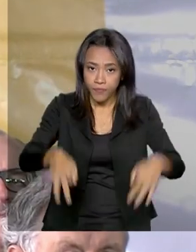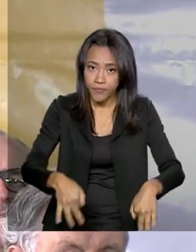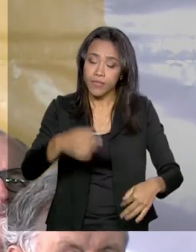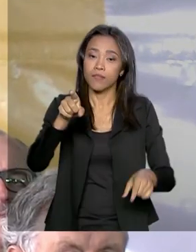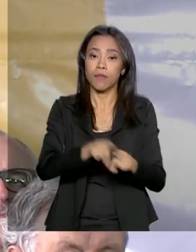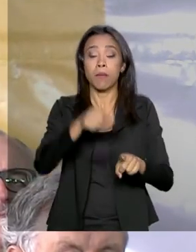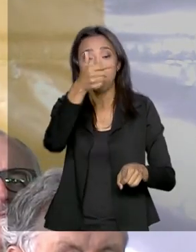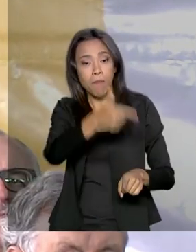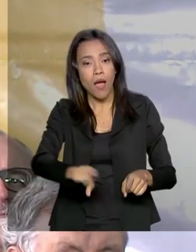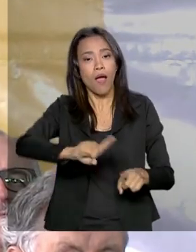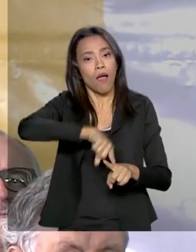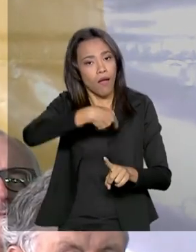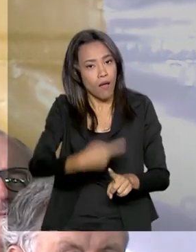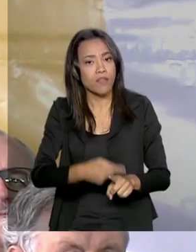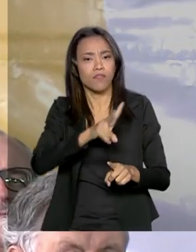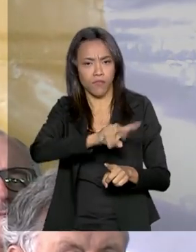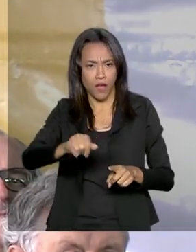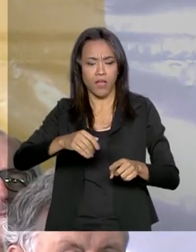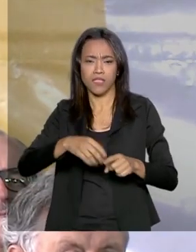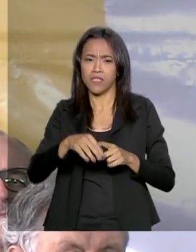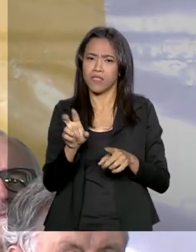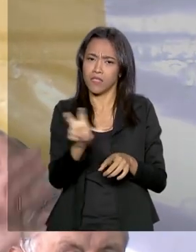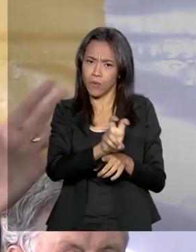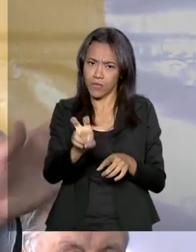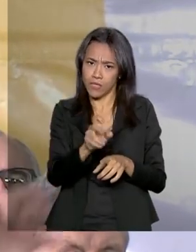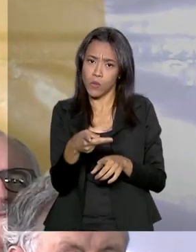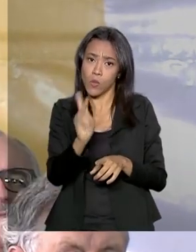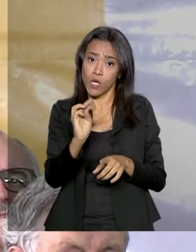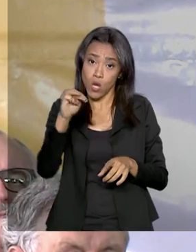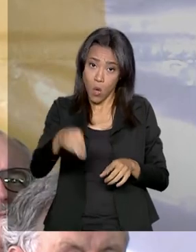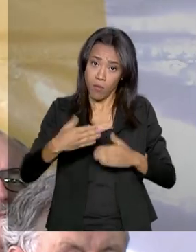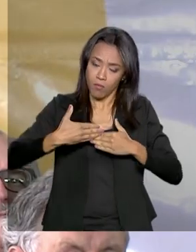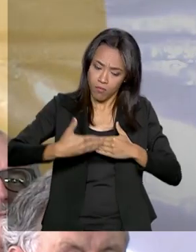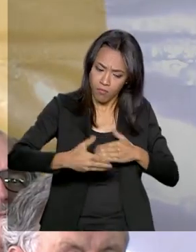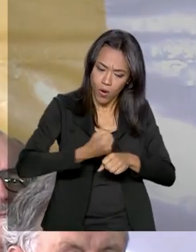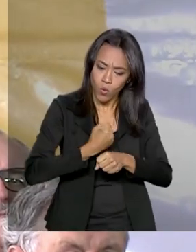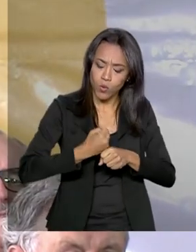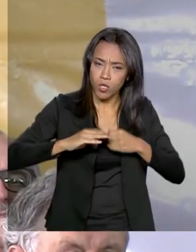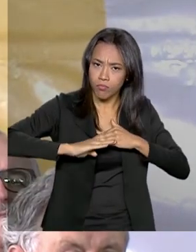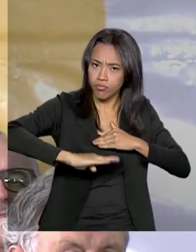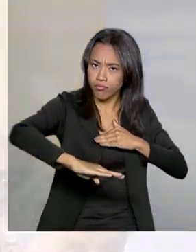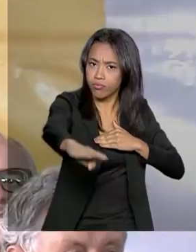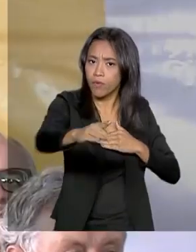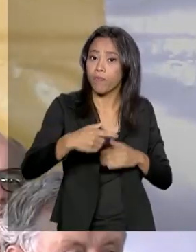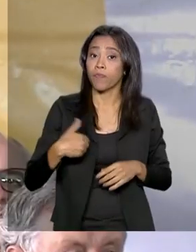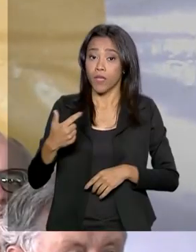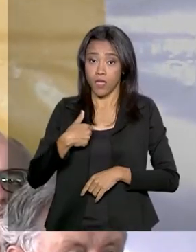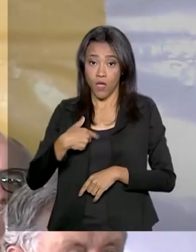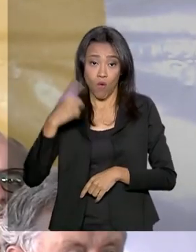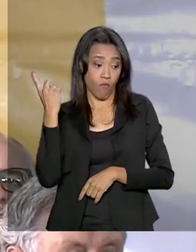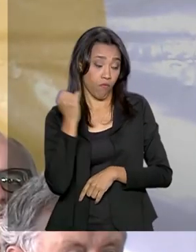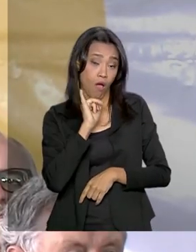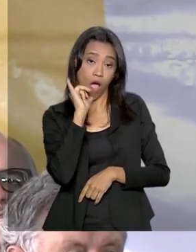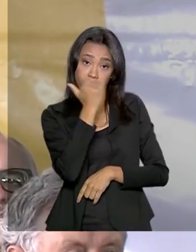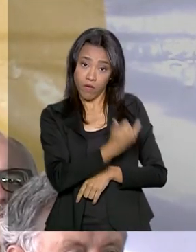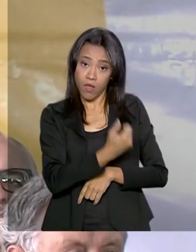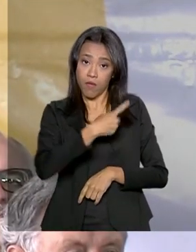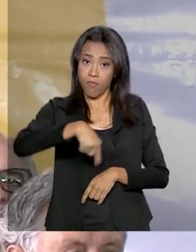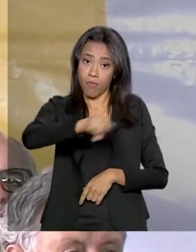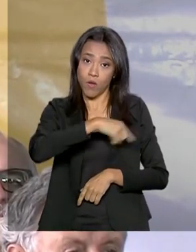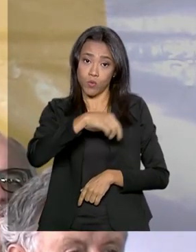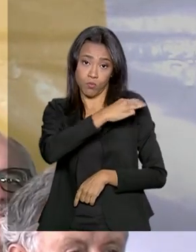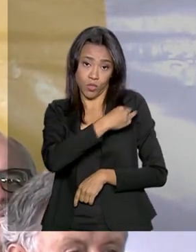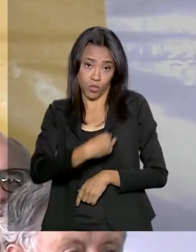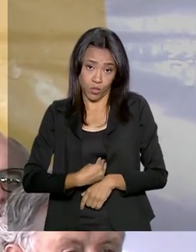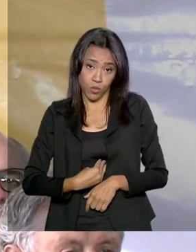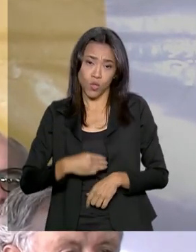mais um trecho de 55 quilômetros da rodovia. E a determinação que eu dei a todos os ministros é fazer de tudo para